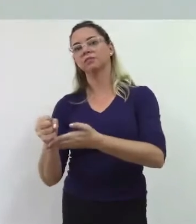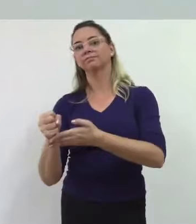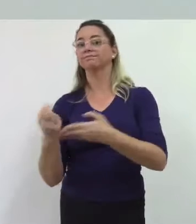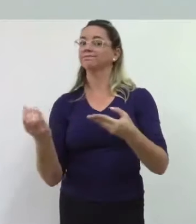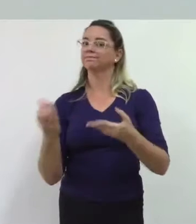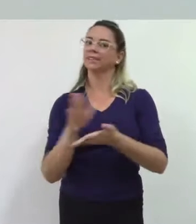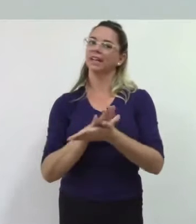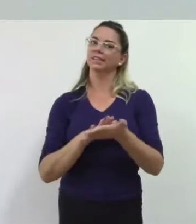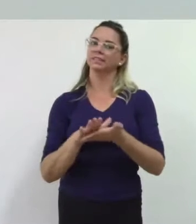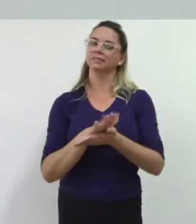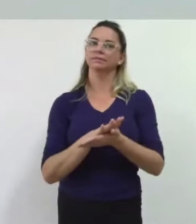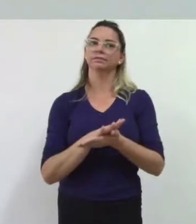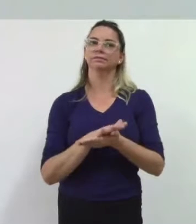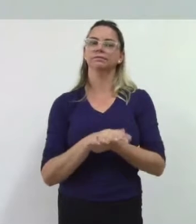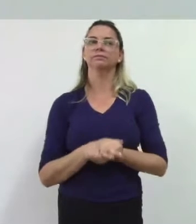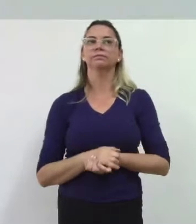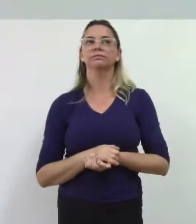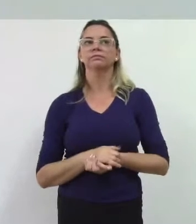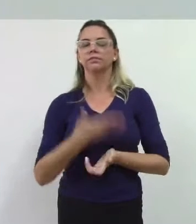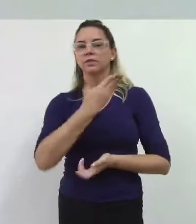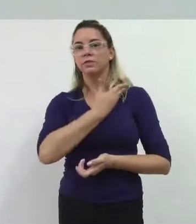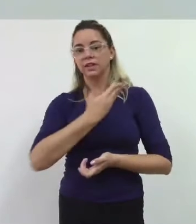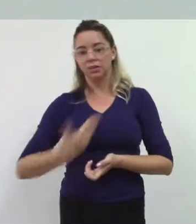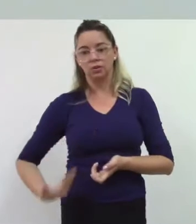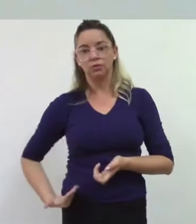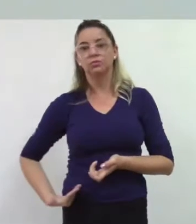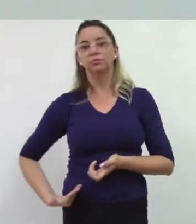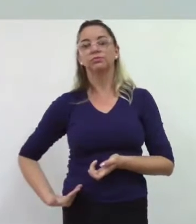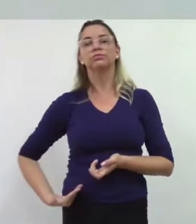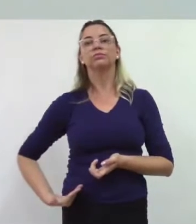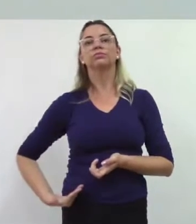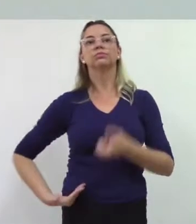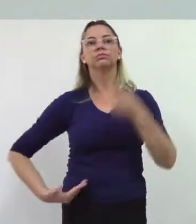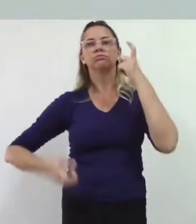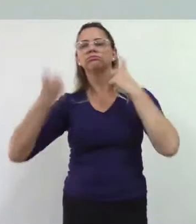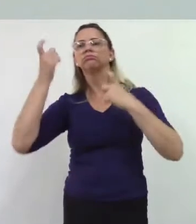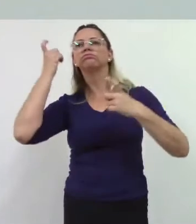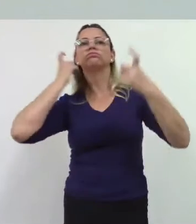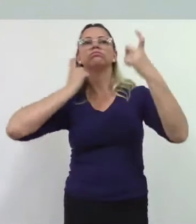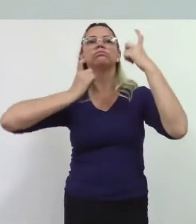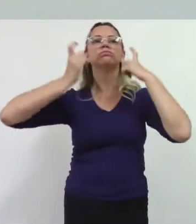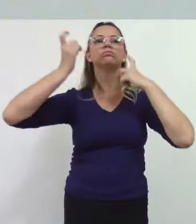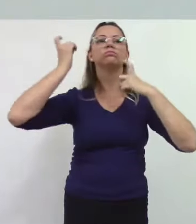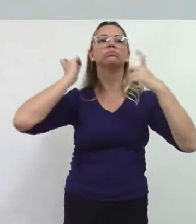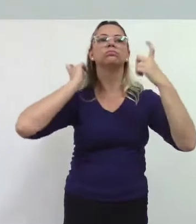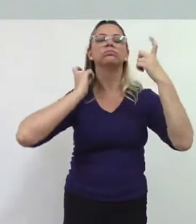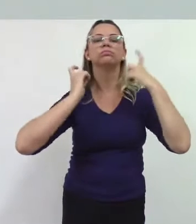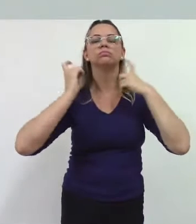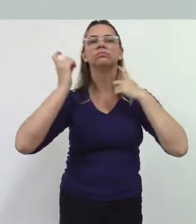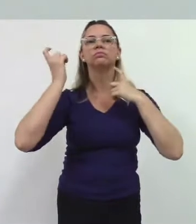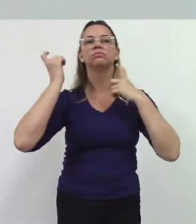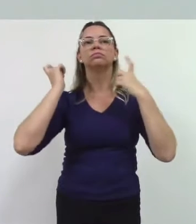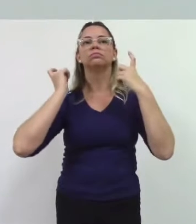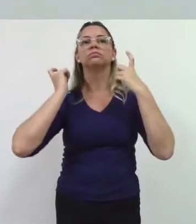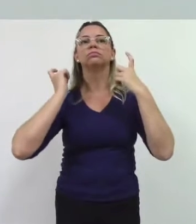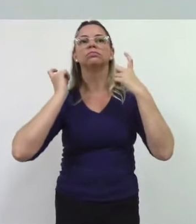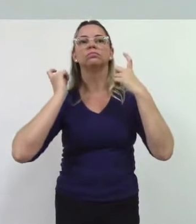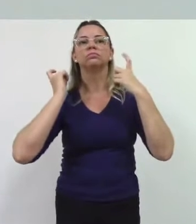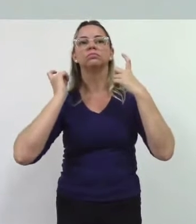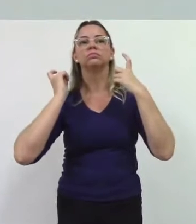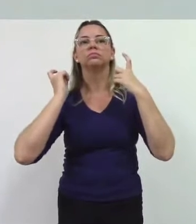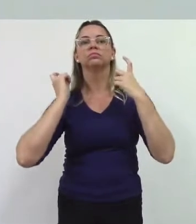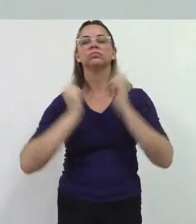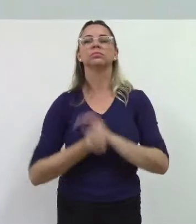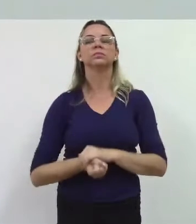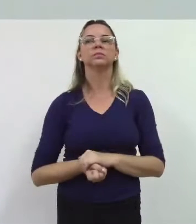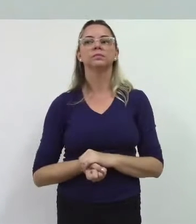governador se preocupa, como todos, vem presenciando em botar blitz do DETRAN da